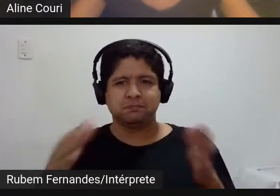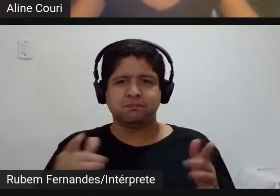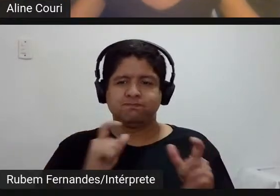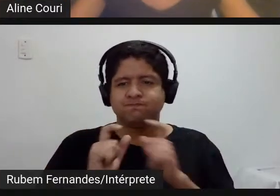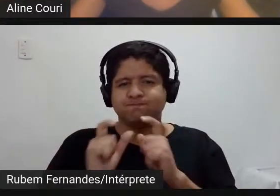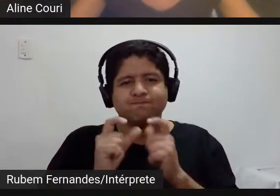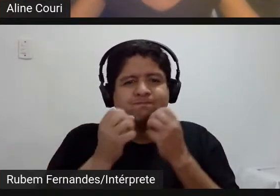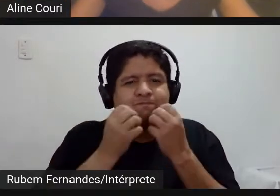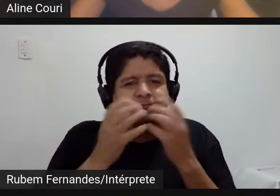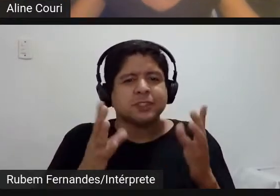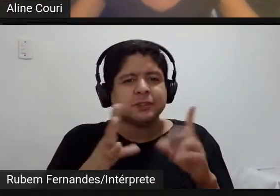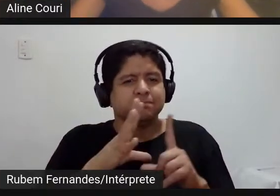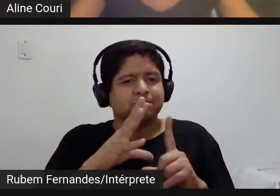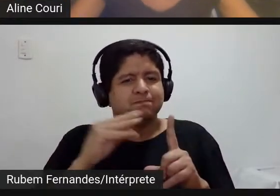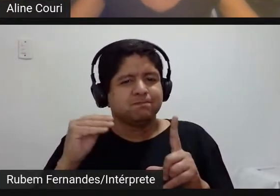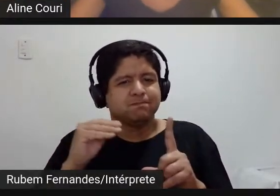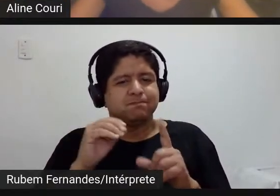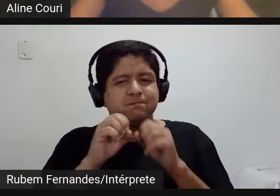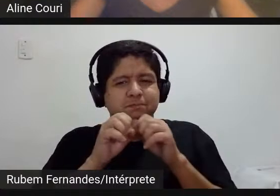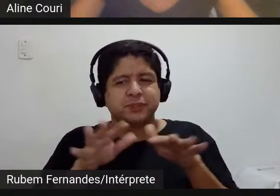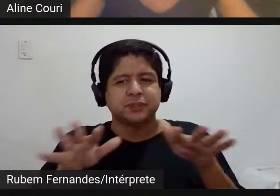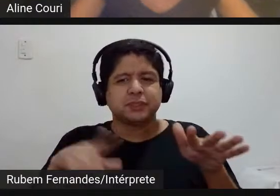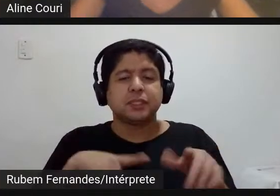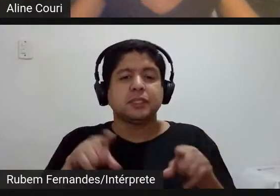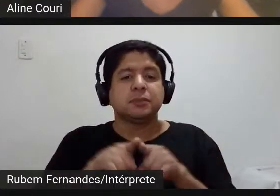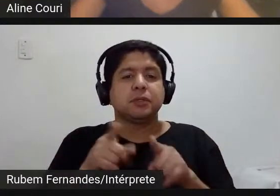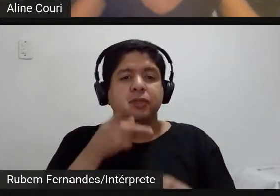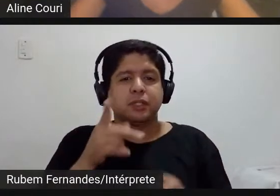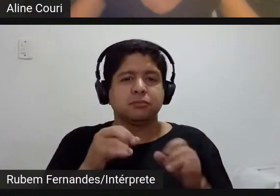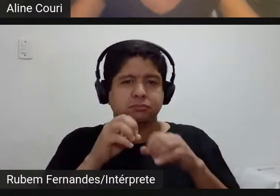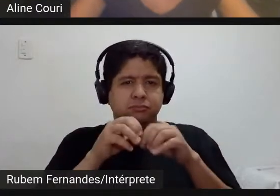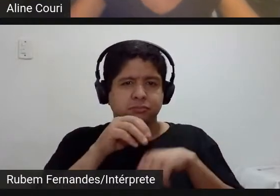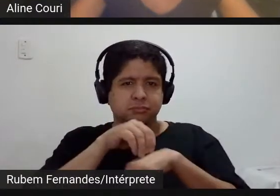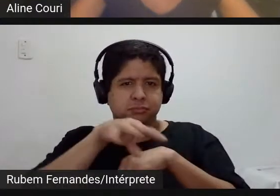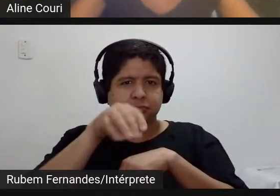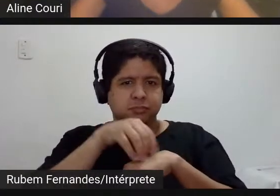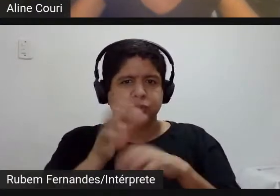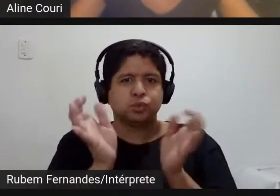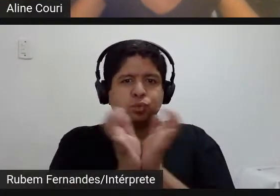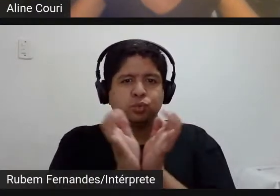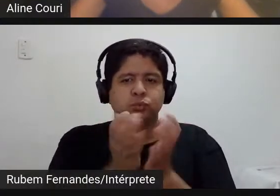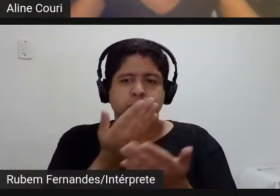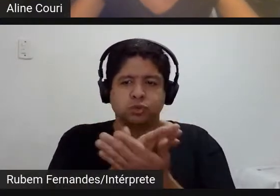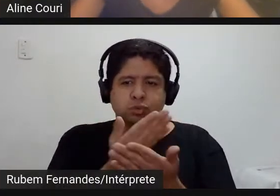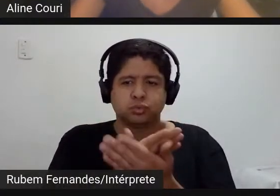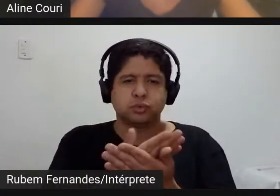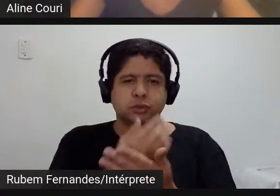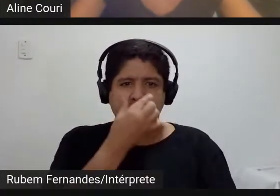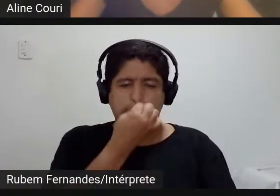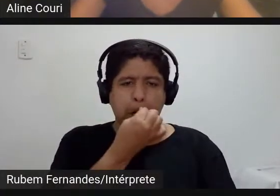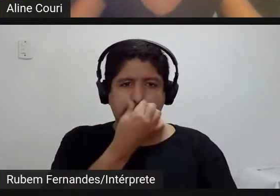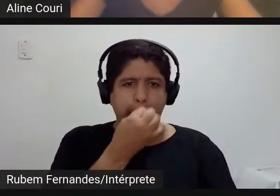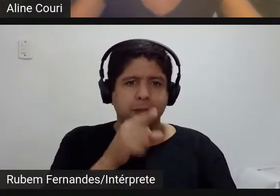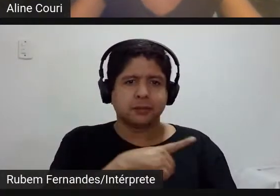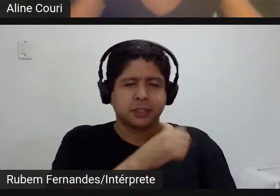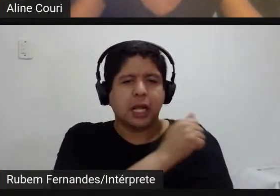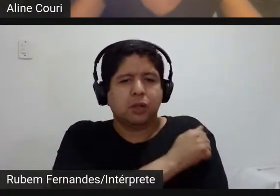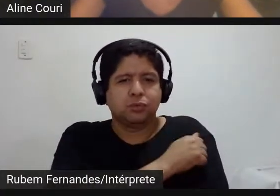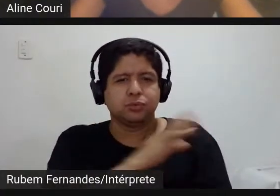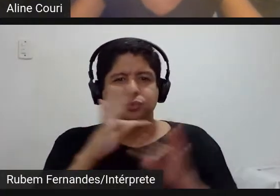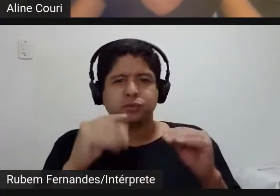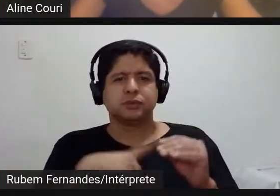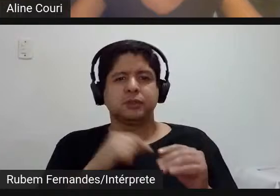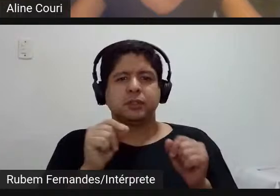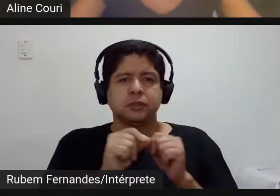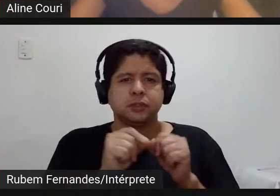e e comentar também só mais um recadinho para o pessoal os estudantes de conservação né que porventura vão assistir esse